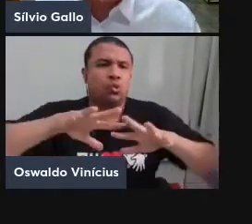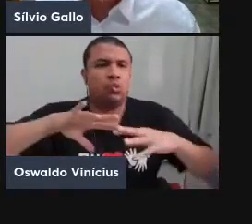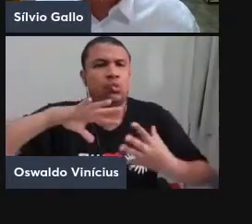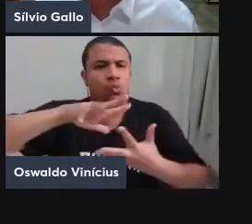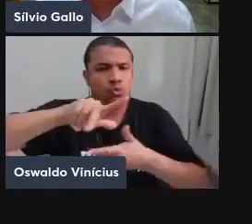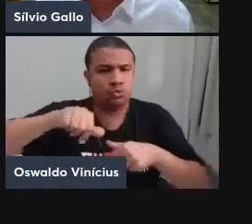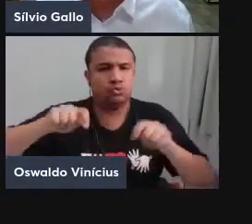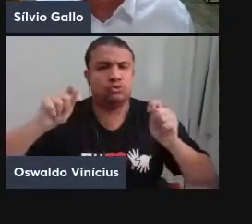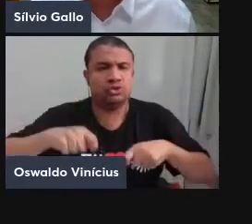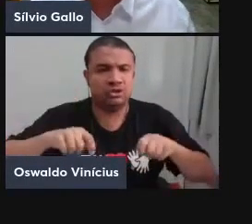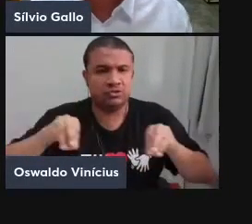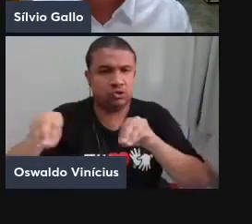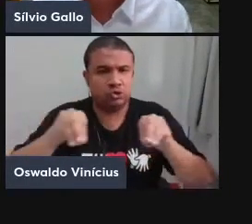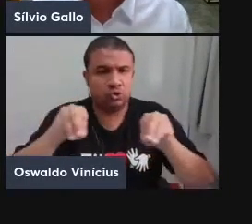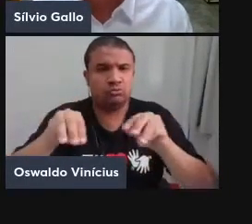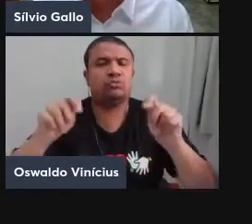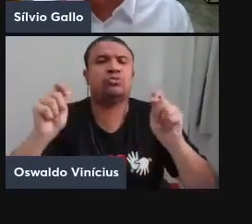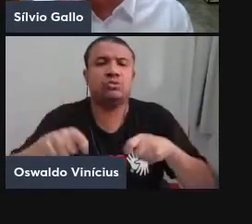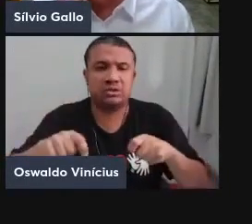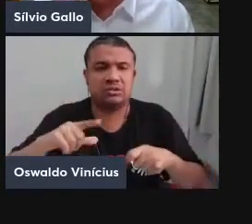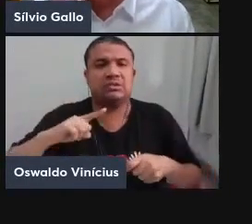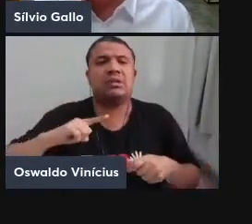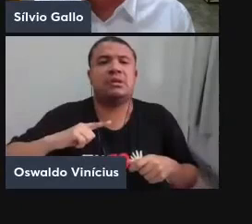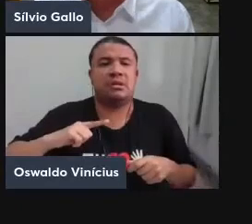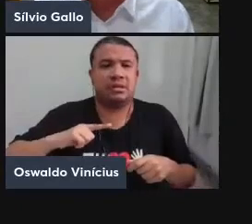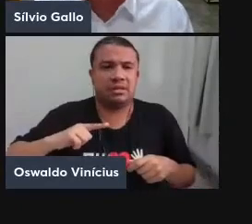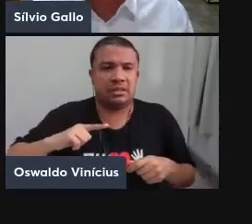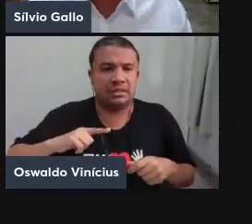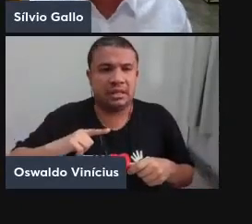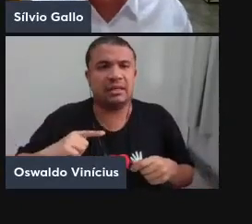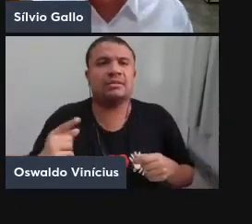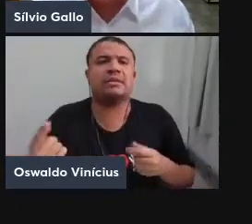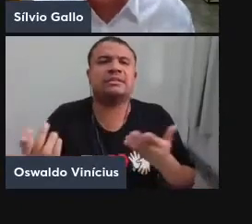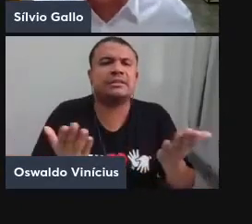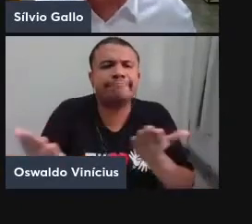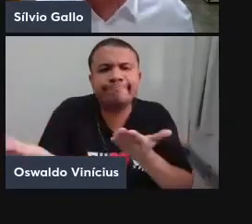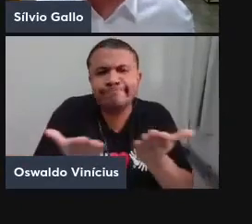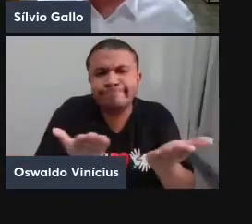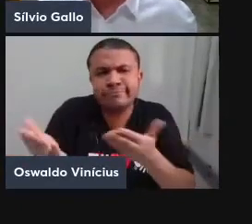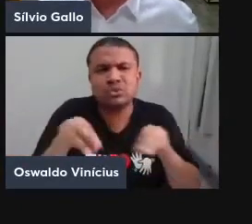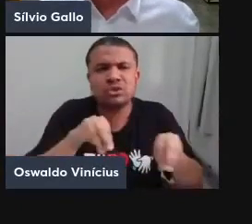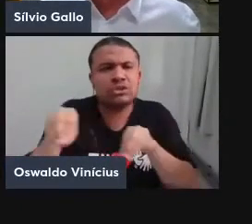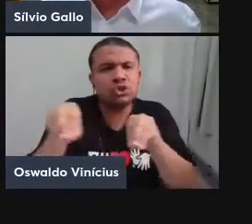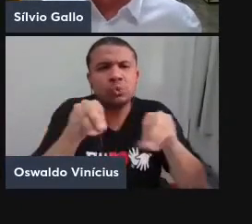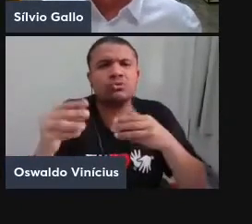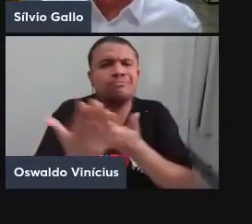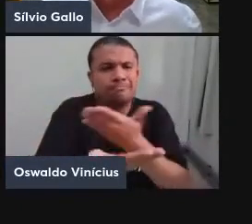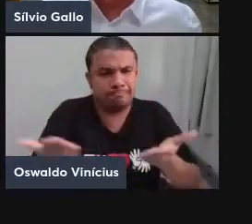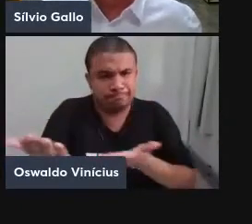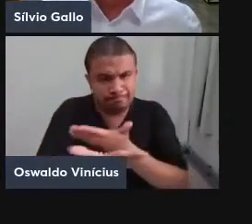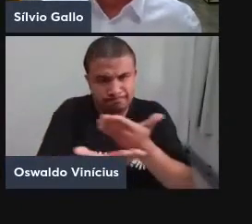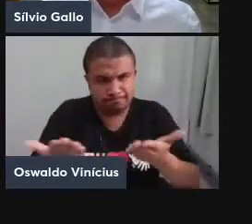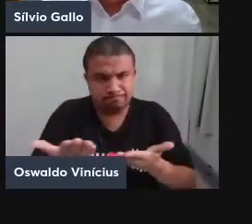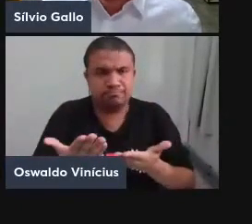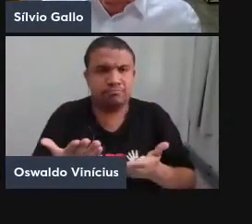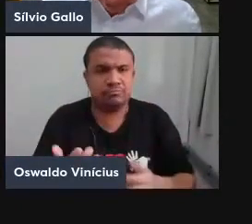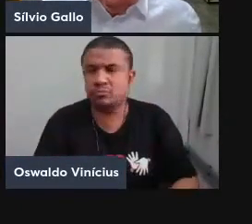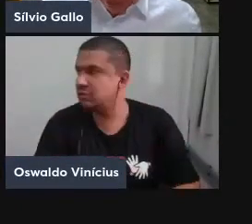mundos nômades possíveis que se atravessam uns com os outros e que se produzem uns com os outros.